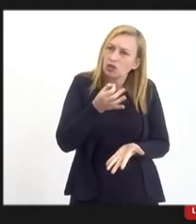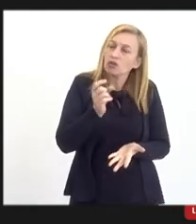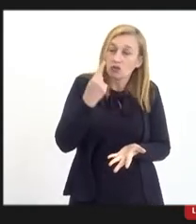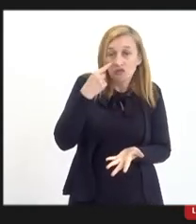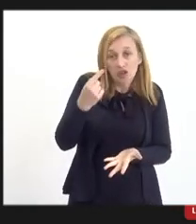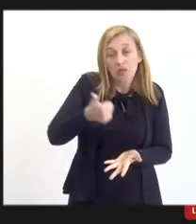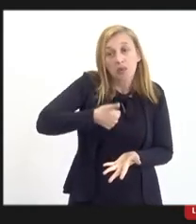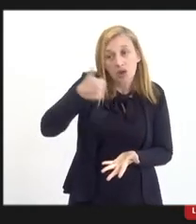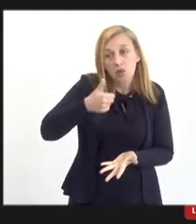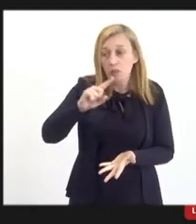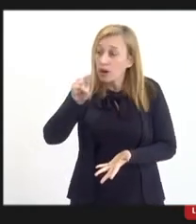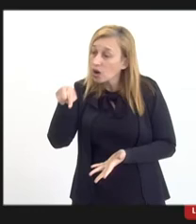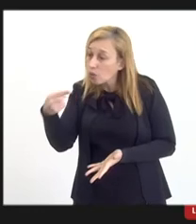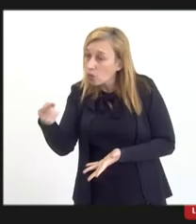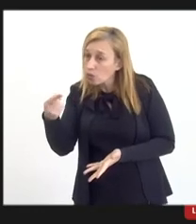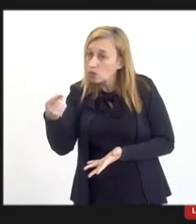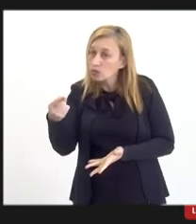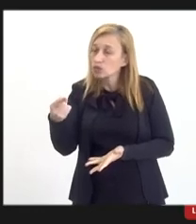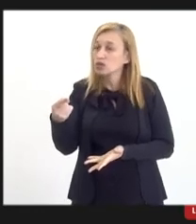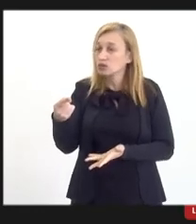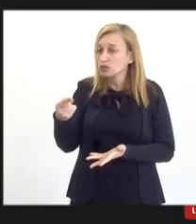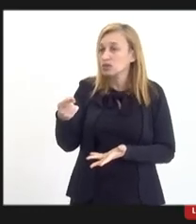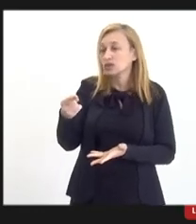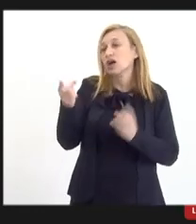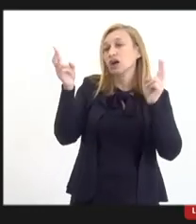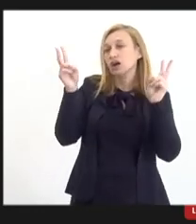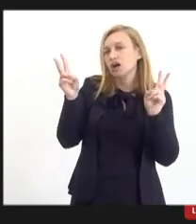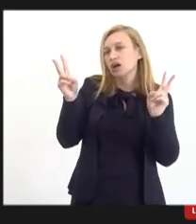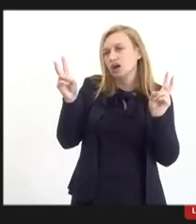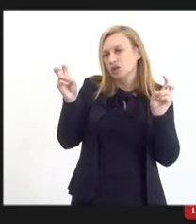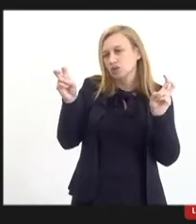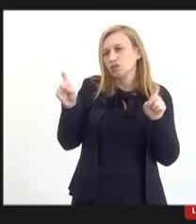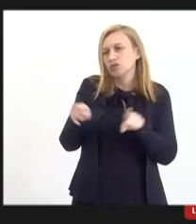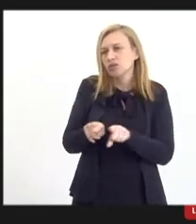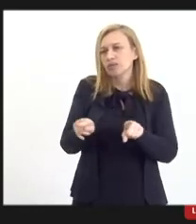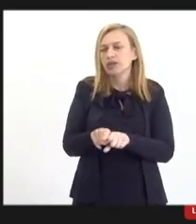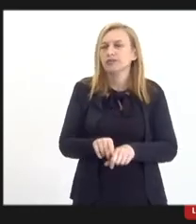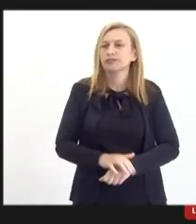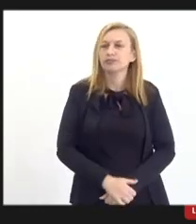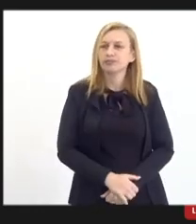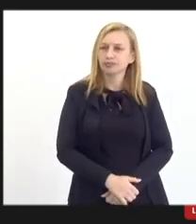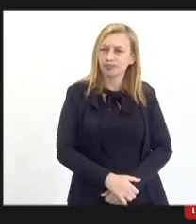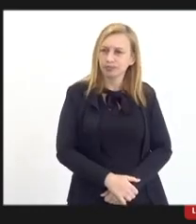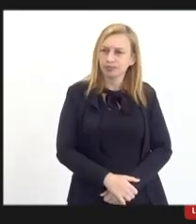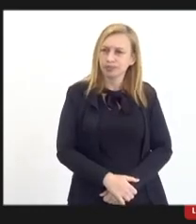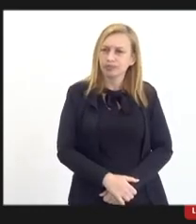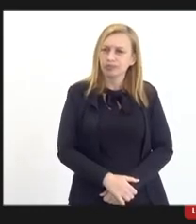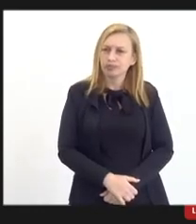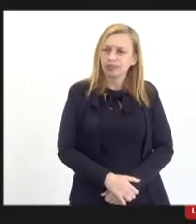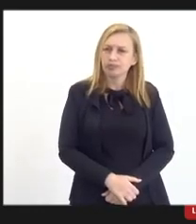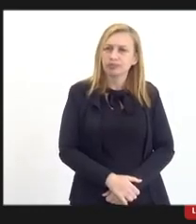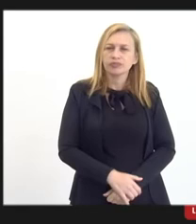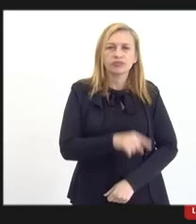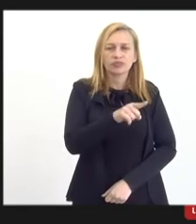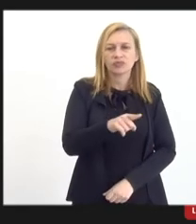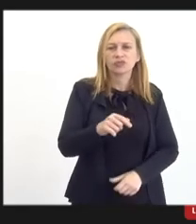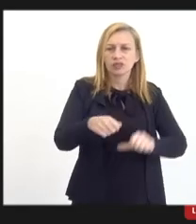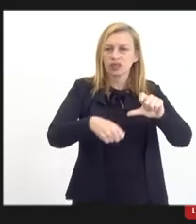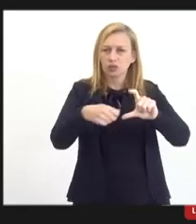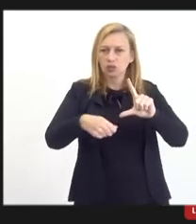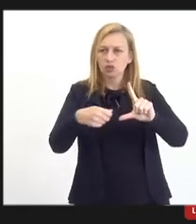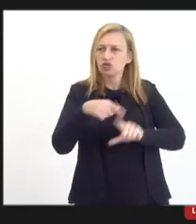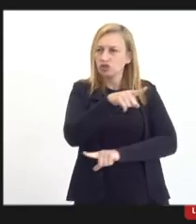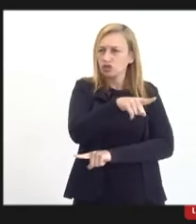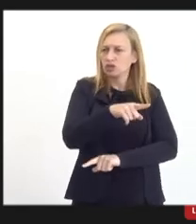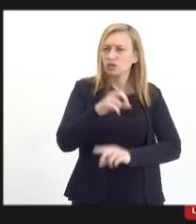amadurecer para outras sugestões, né, então, aqui a questão da logística,